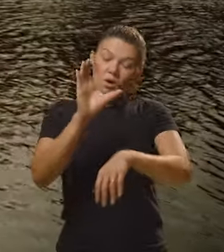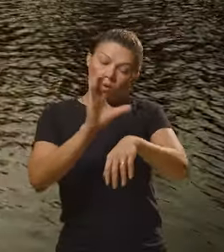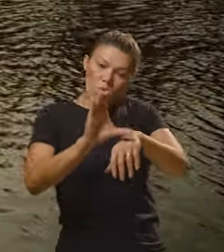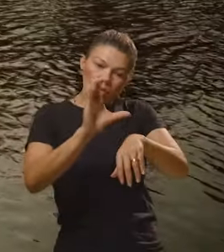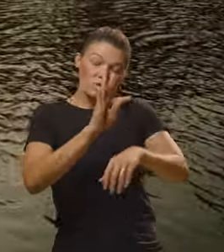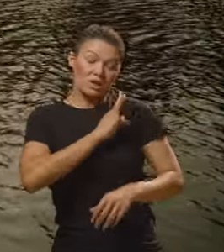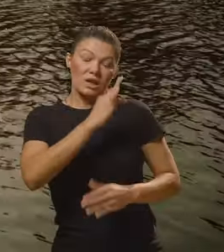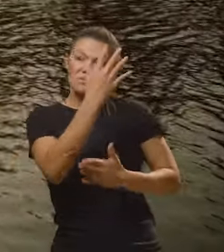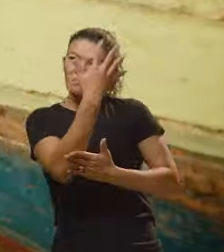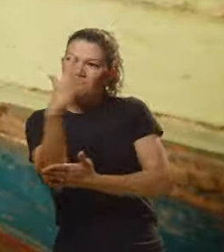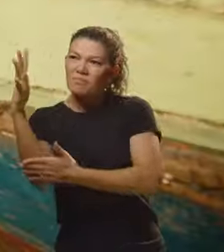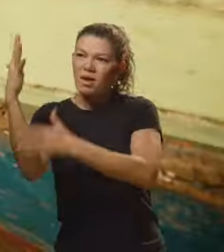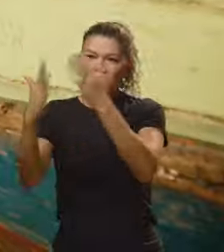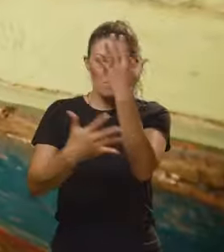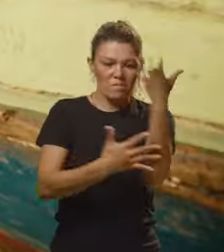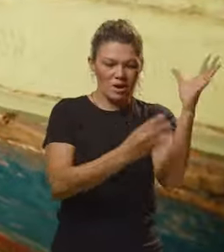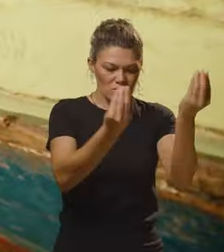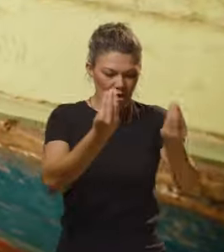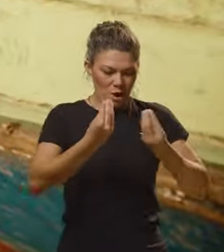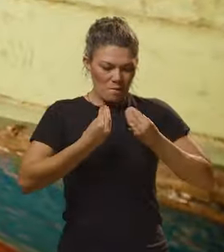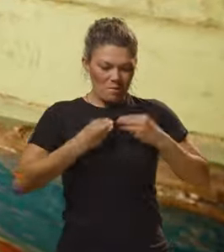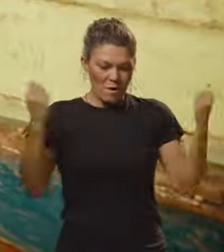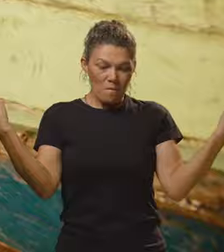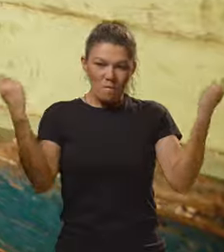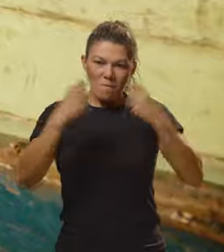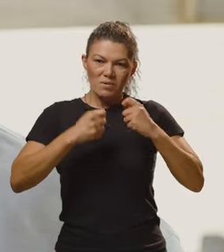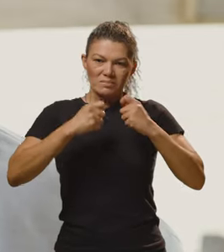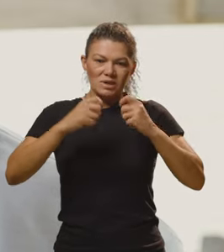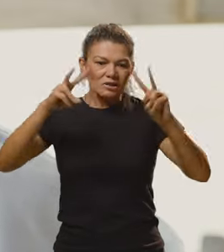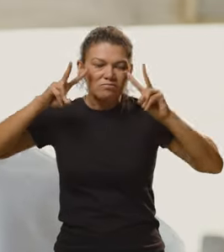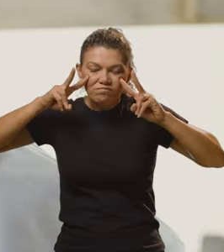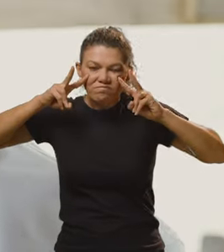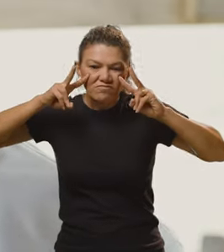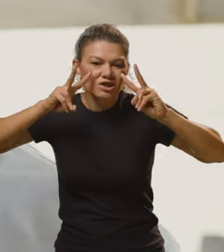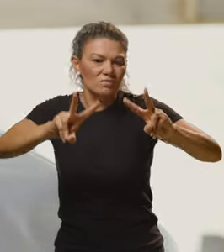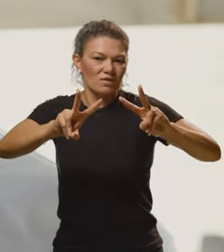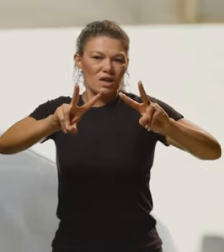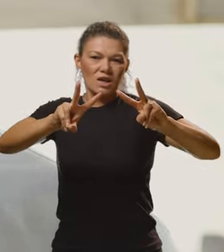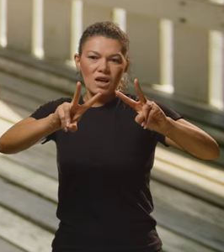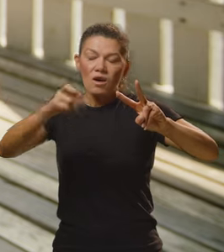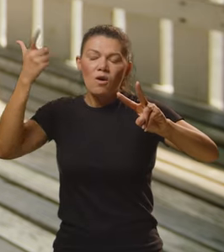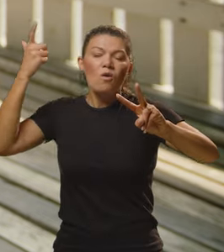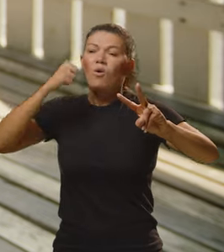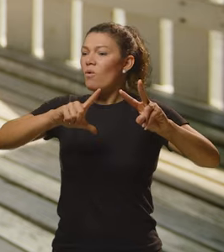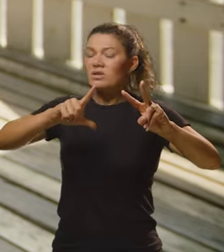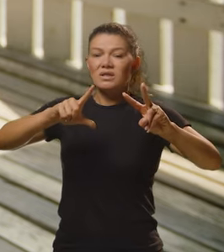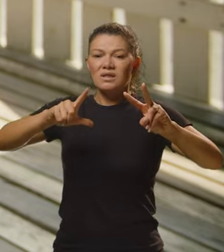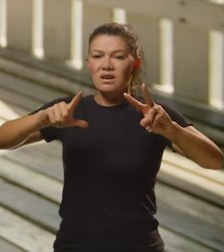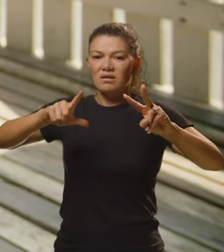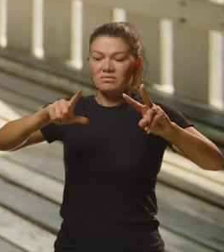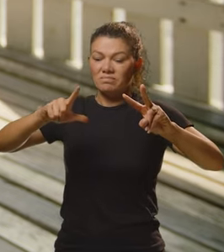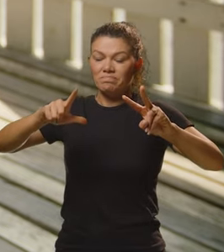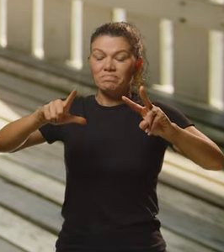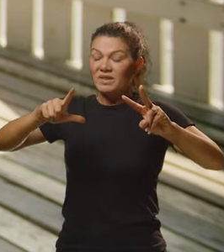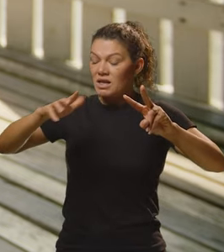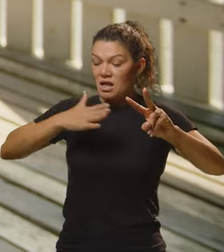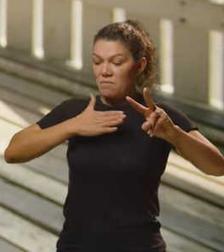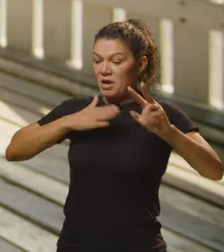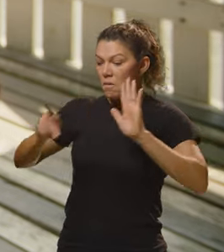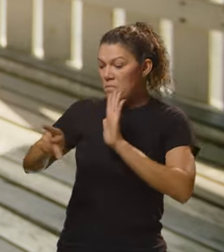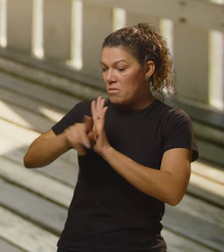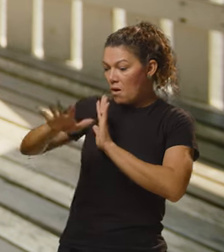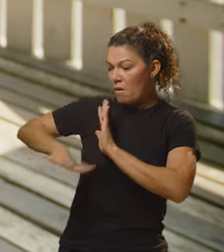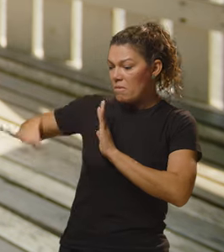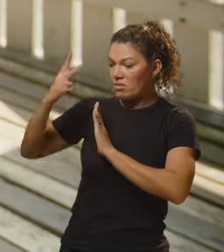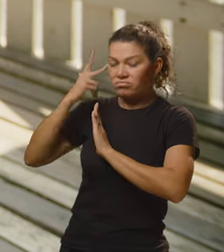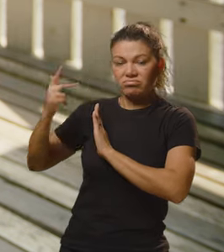em meio ambiente, ele me trouxe a possibilidade de ver além do que eu conseguiria ver em